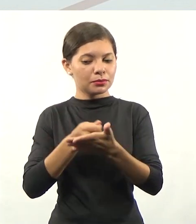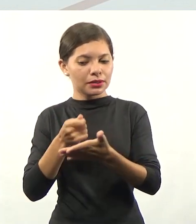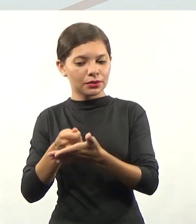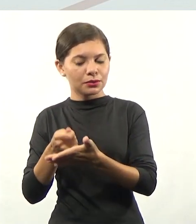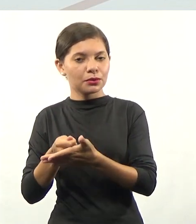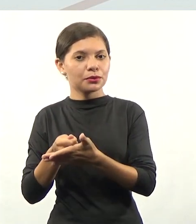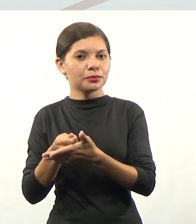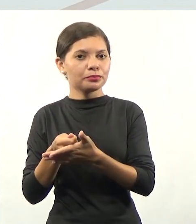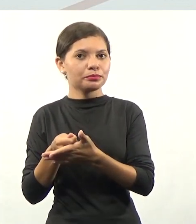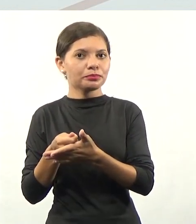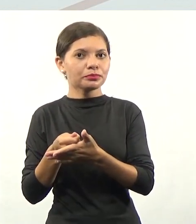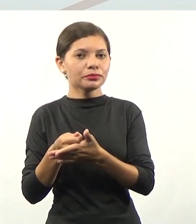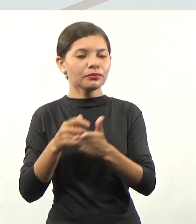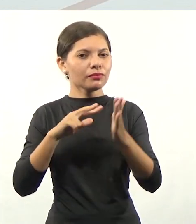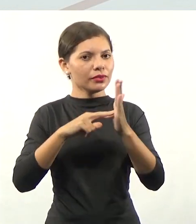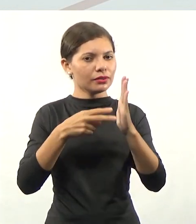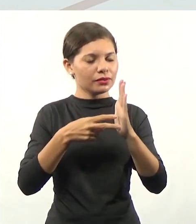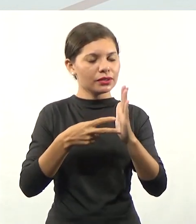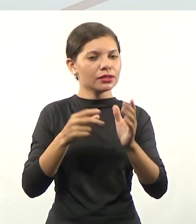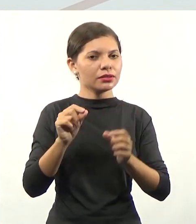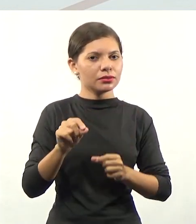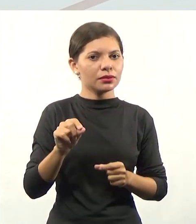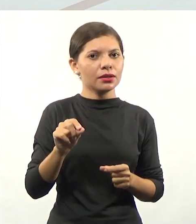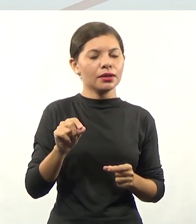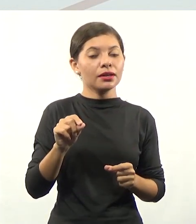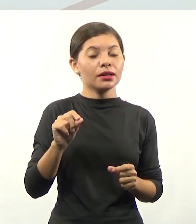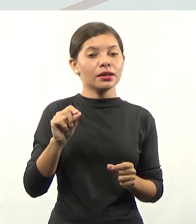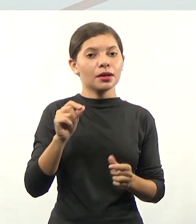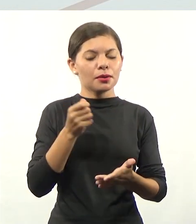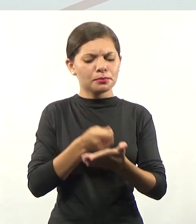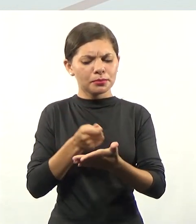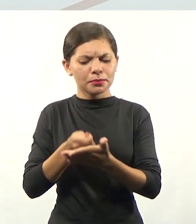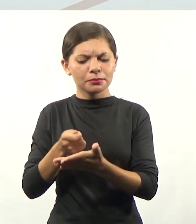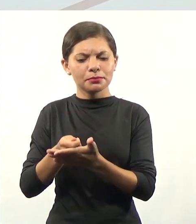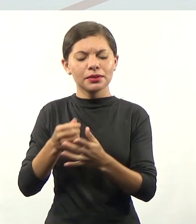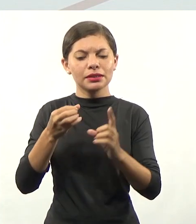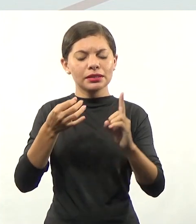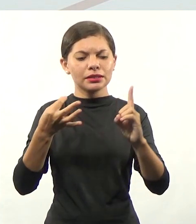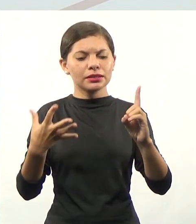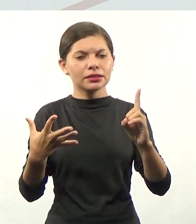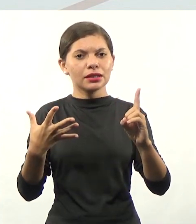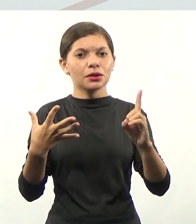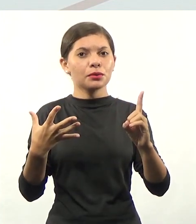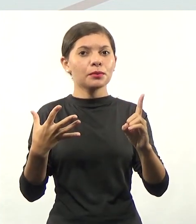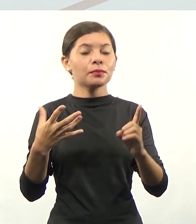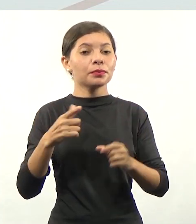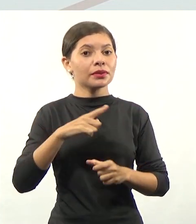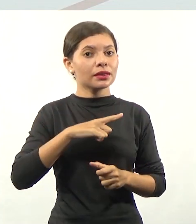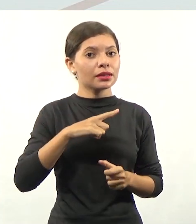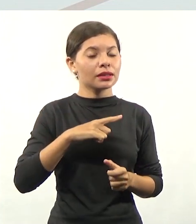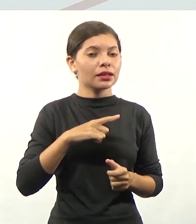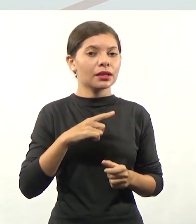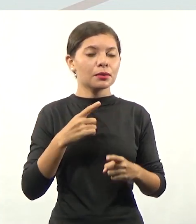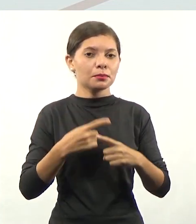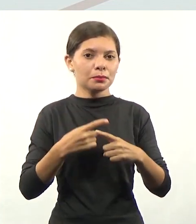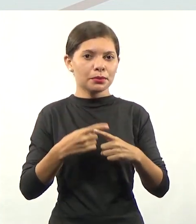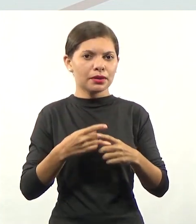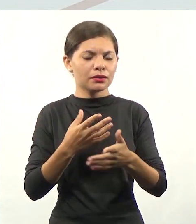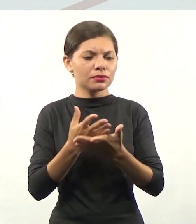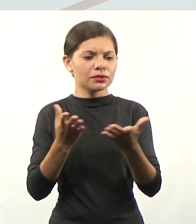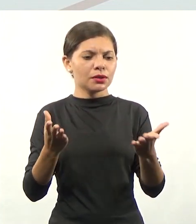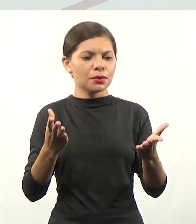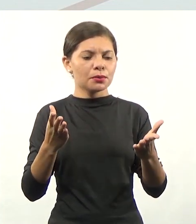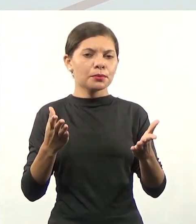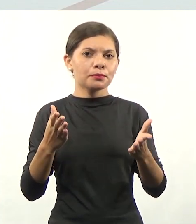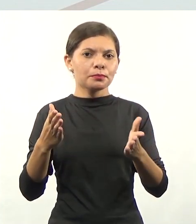obrigatório, é nesse sentido. A obrigatoriedade da extensão é exigida porque no seu percurso